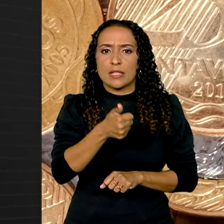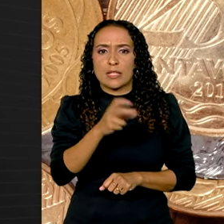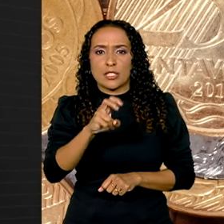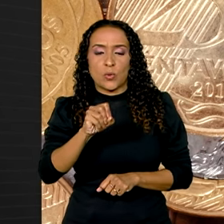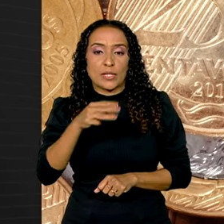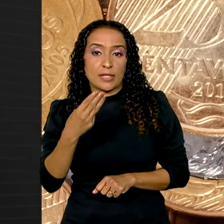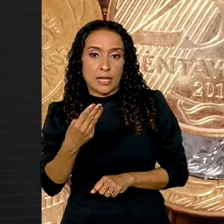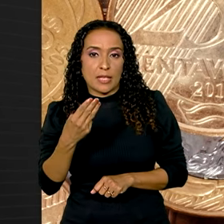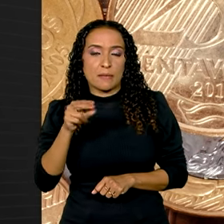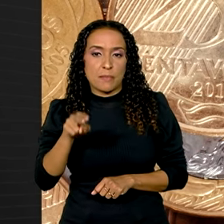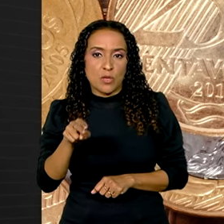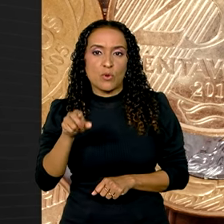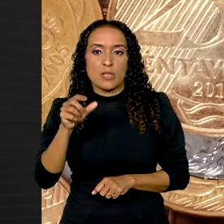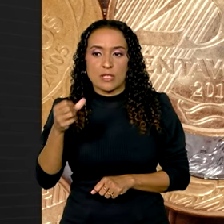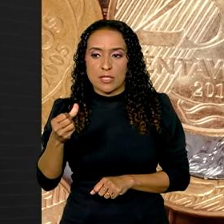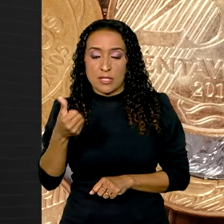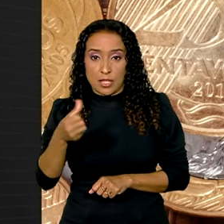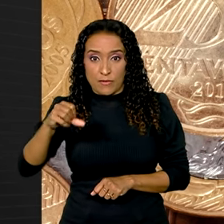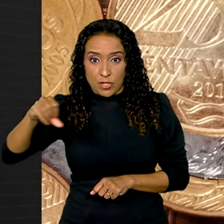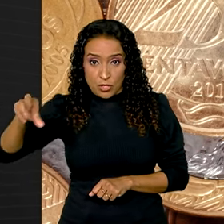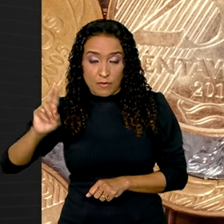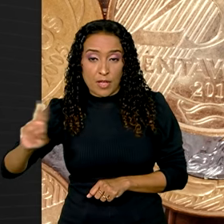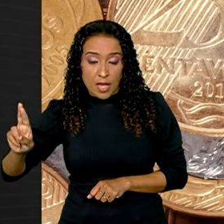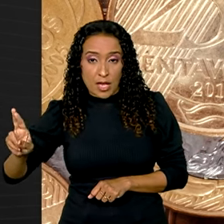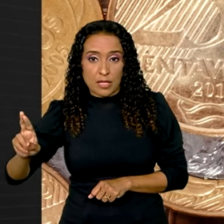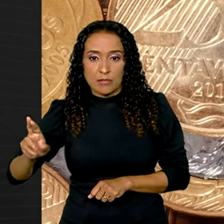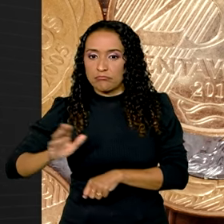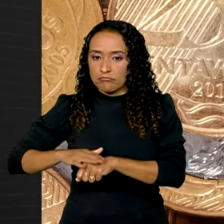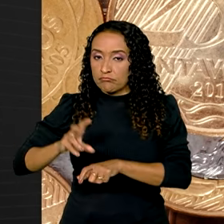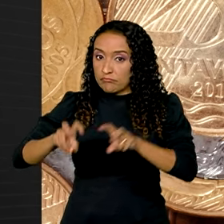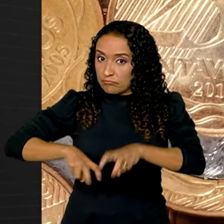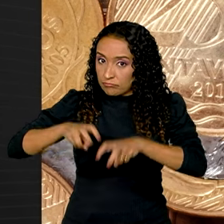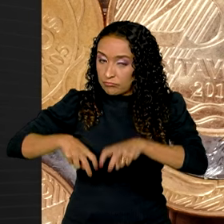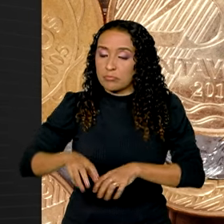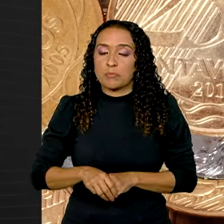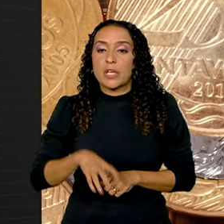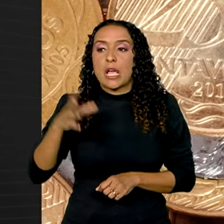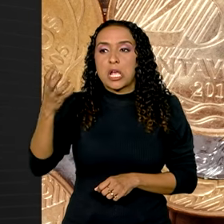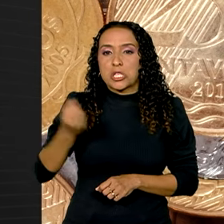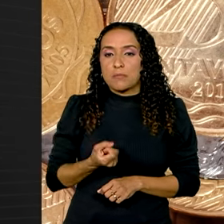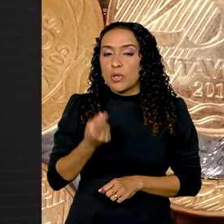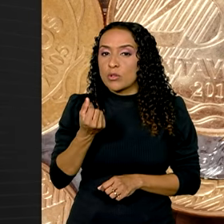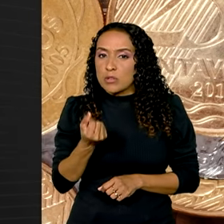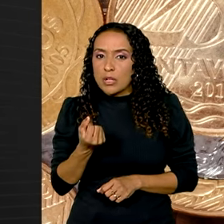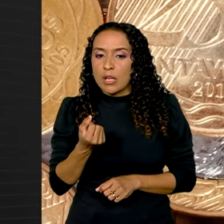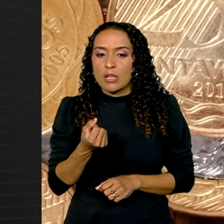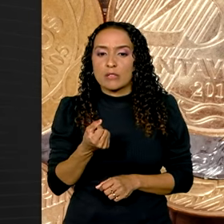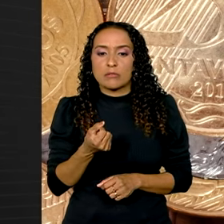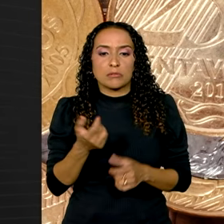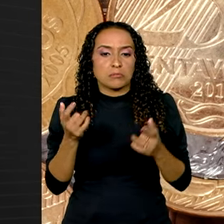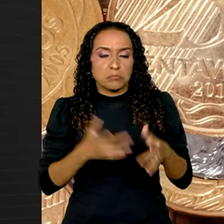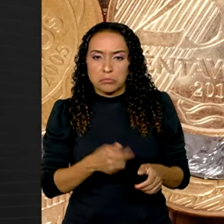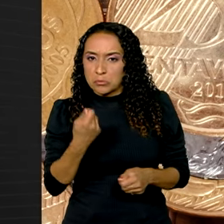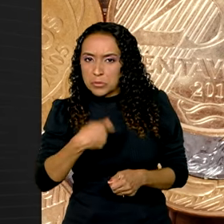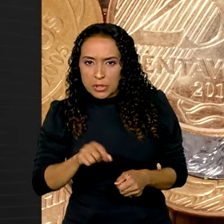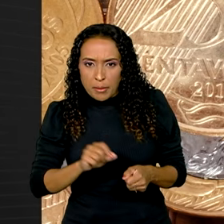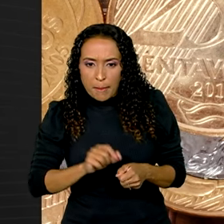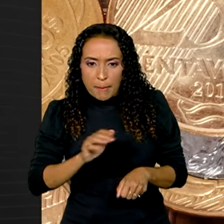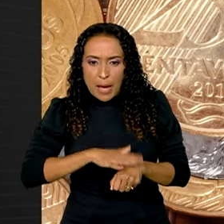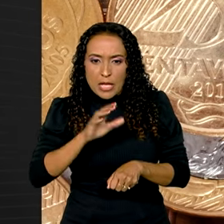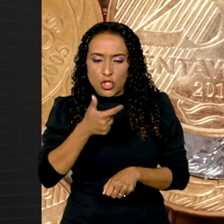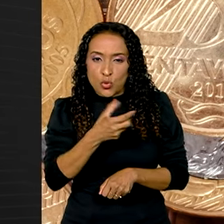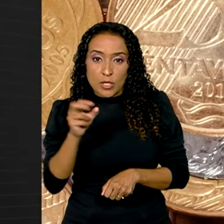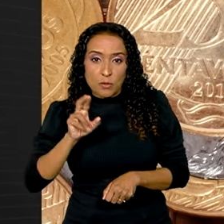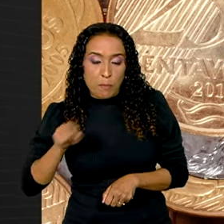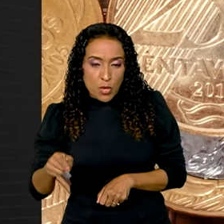153.199 em atividade rural, recebeu rendimentos isentos e não tributável acima de R